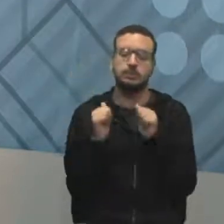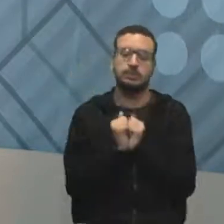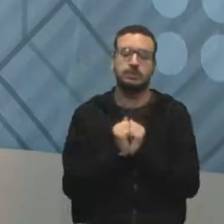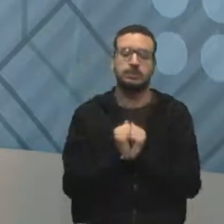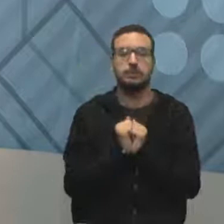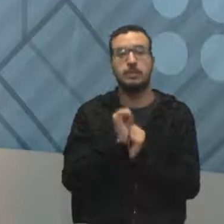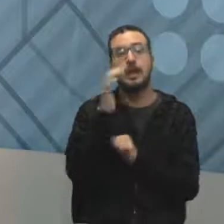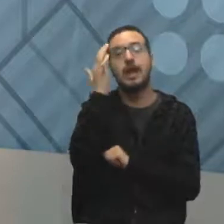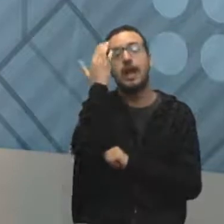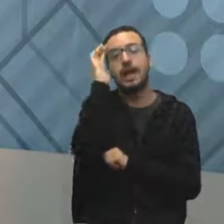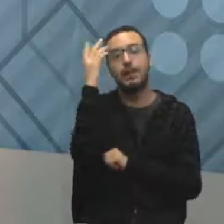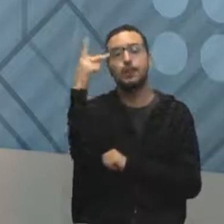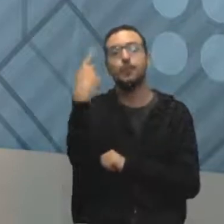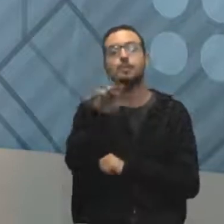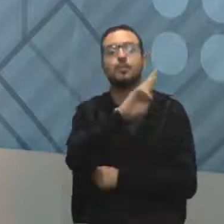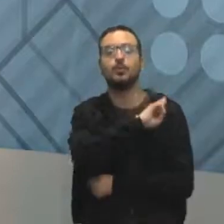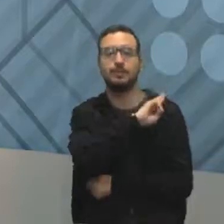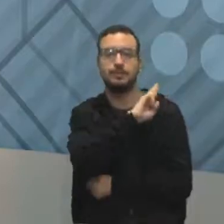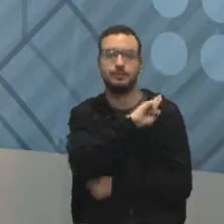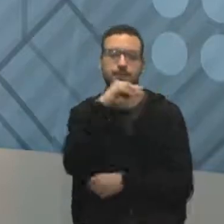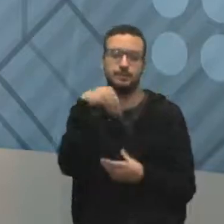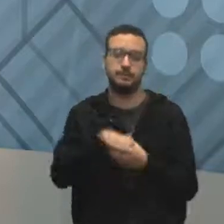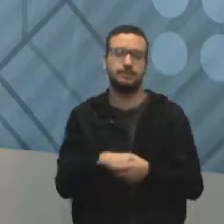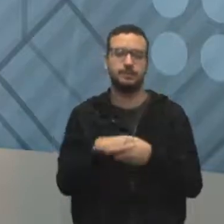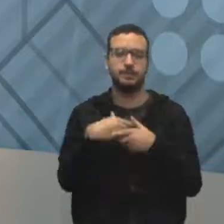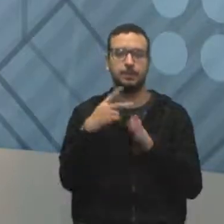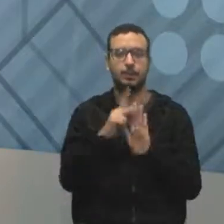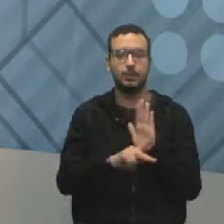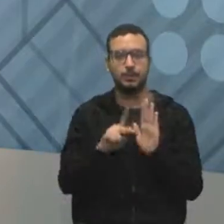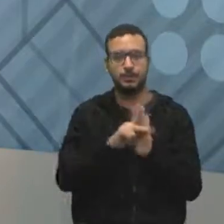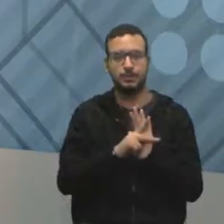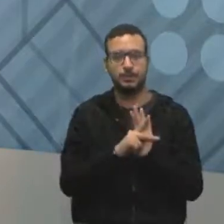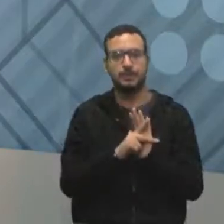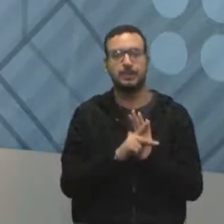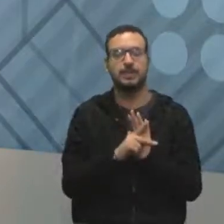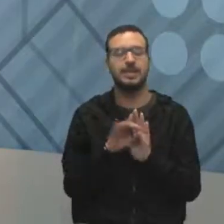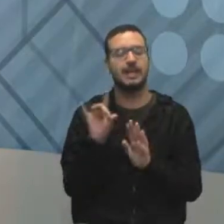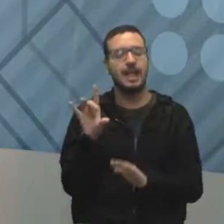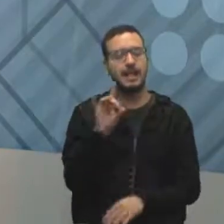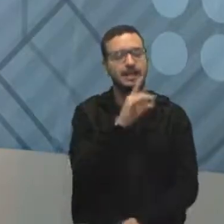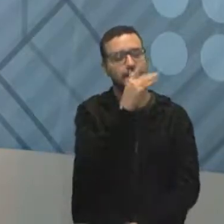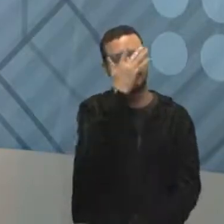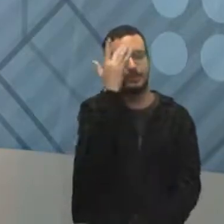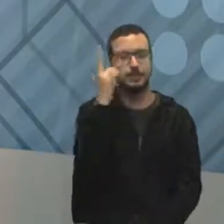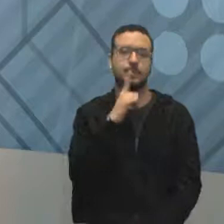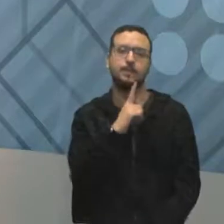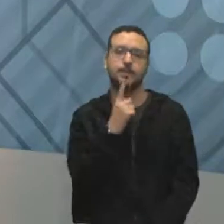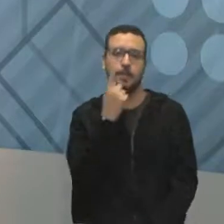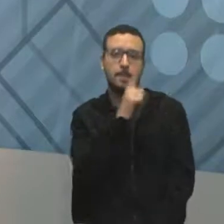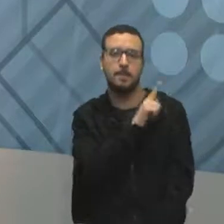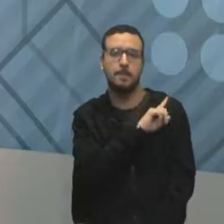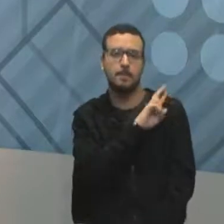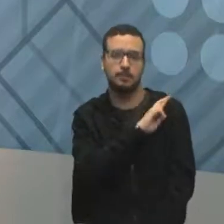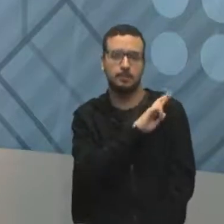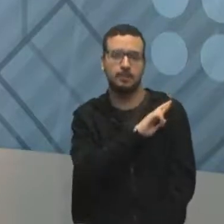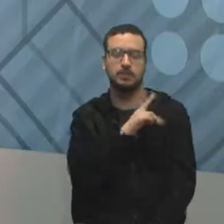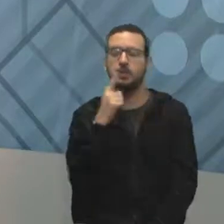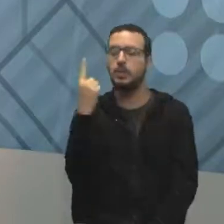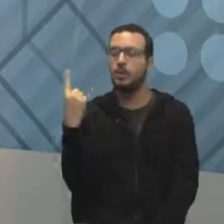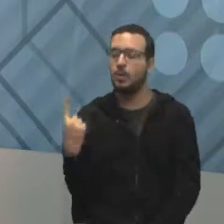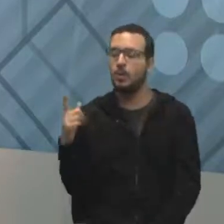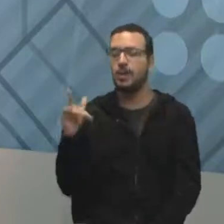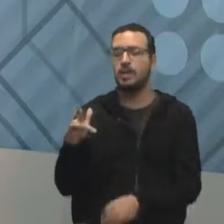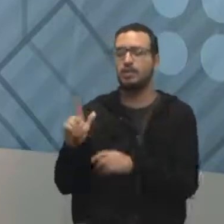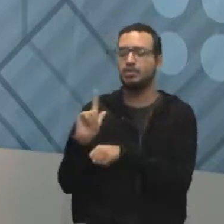gente entendam o seu papel naquele projeto. Cada um tem um papel. Um cuida da gerência, um cuida da